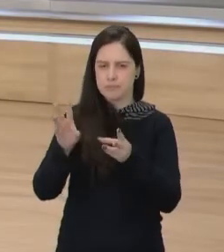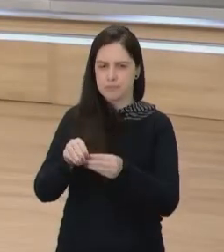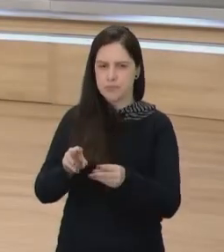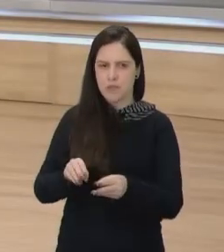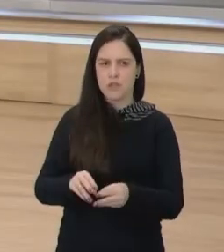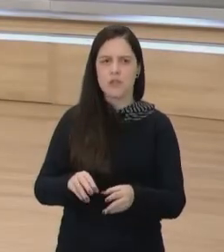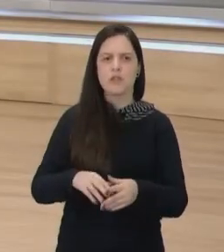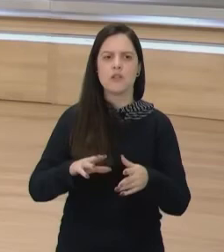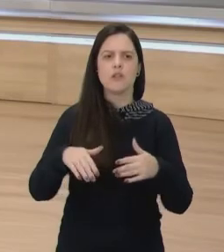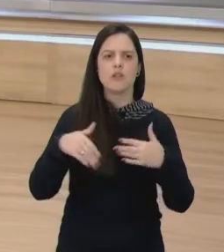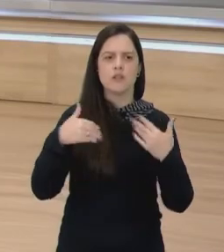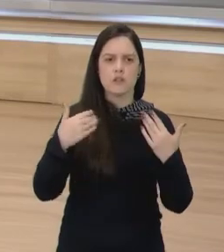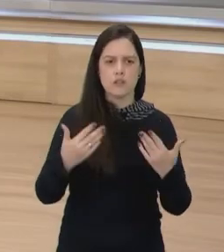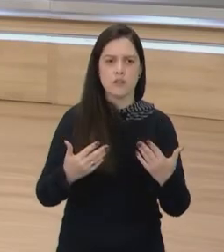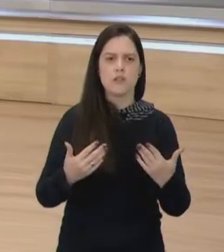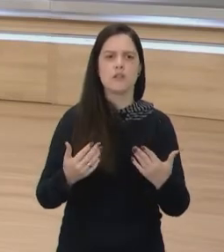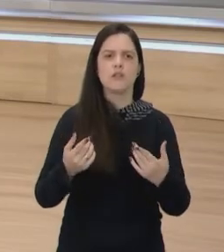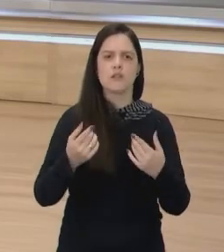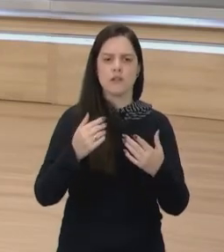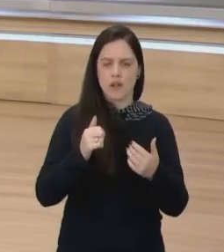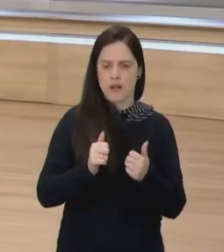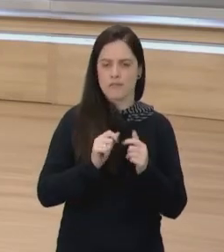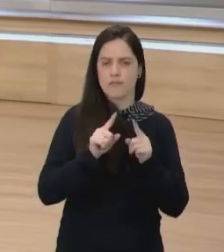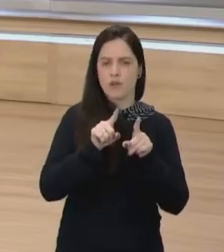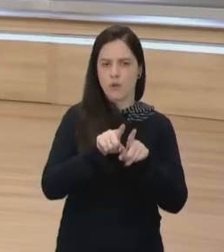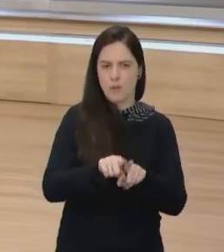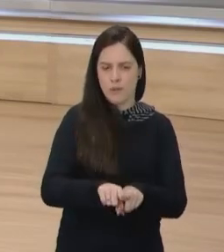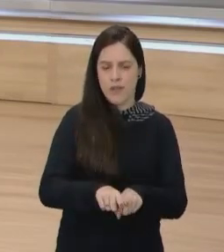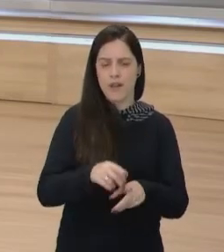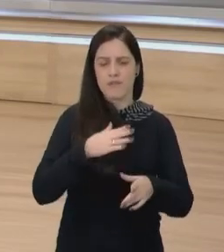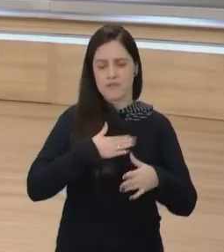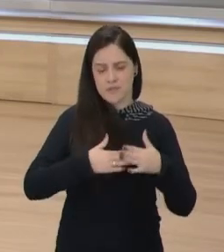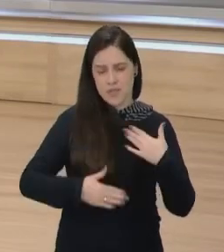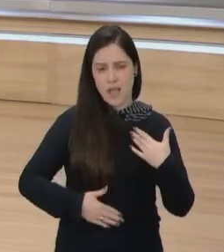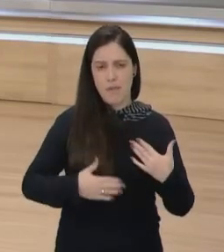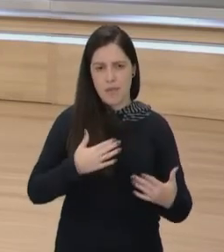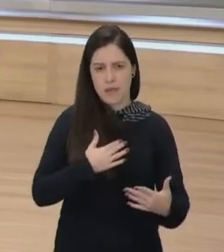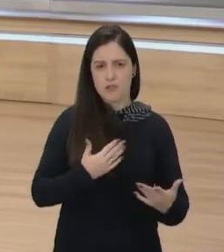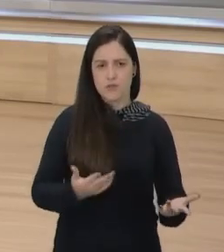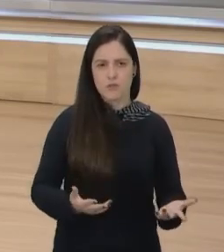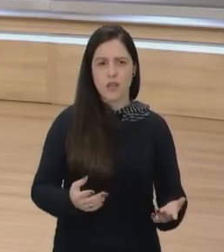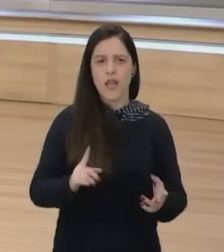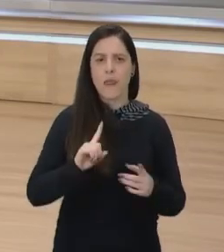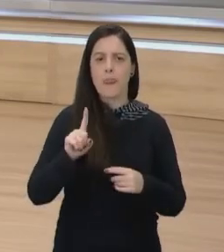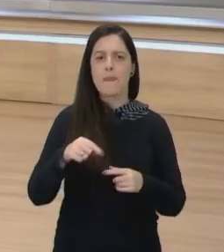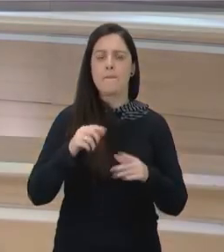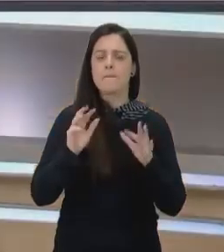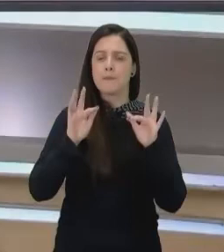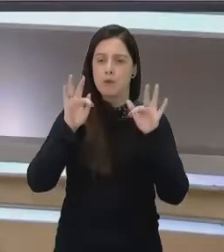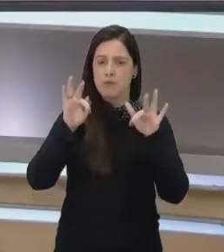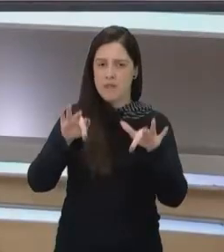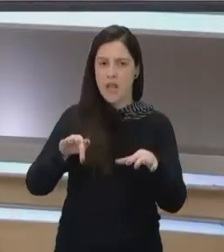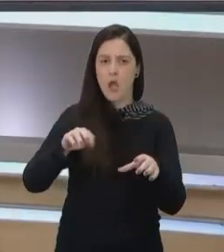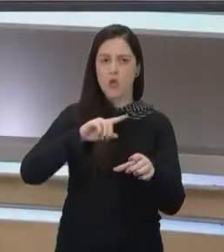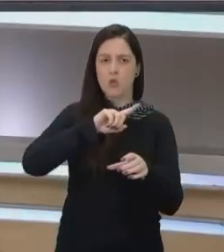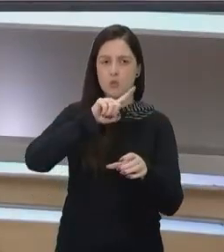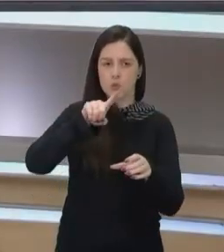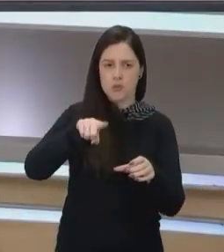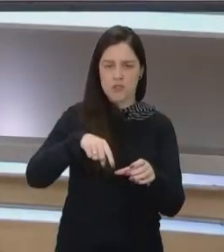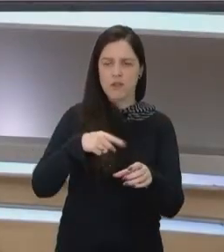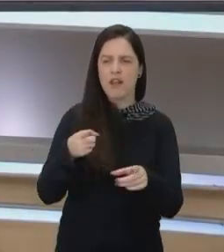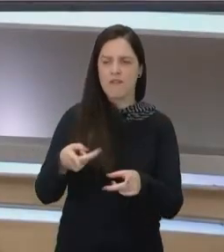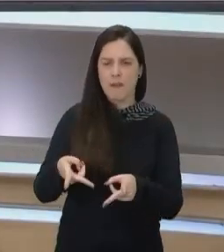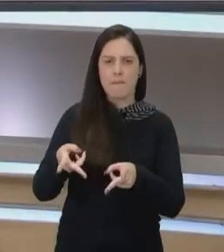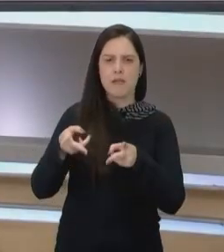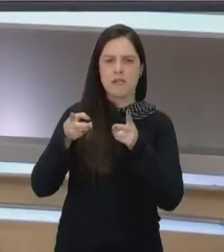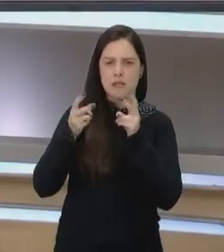daí ele vai agredir a companheira fisicamente. E no final desse ciclo, ele vai perceber,